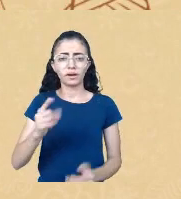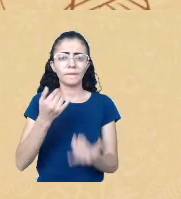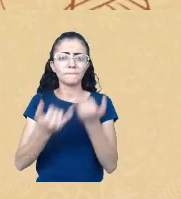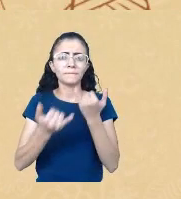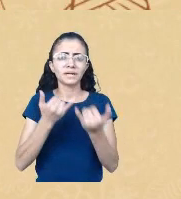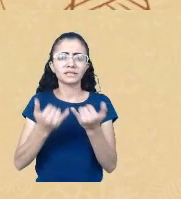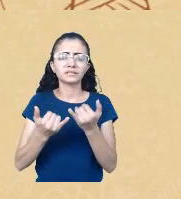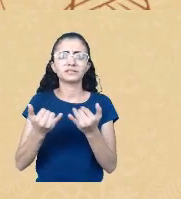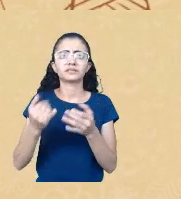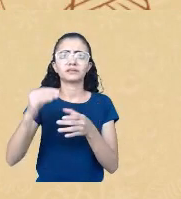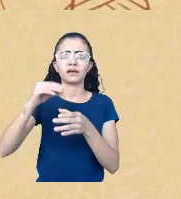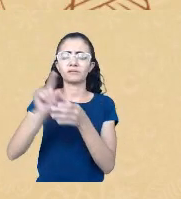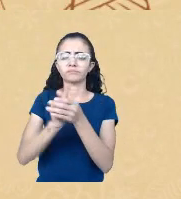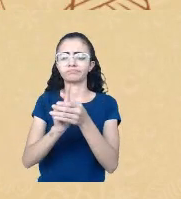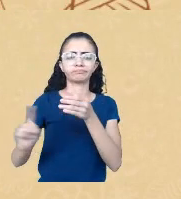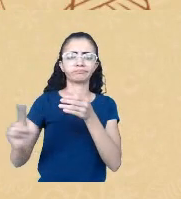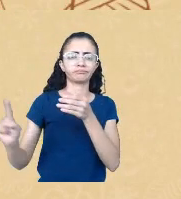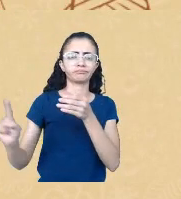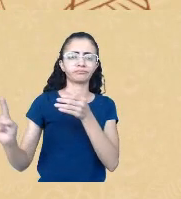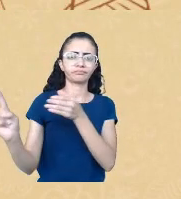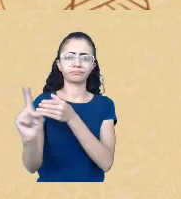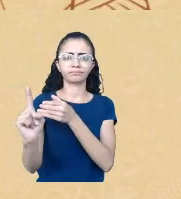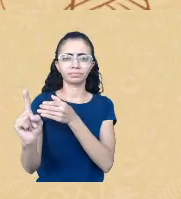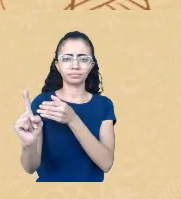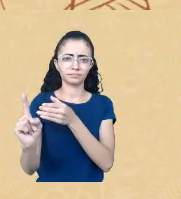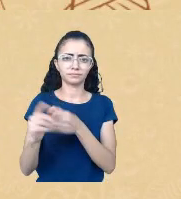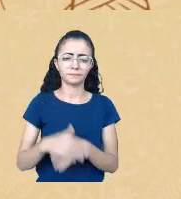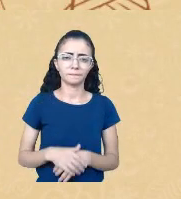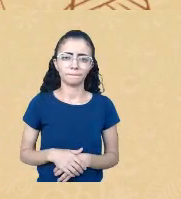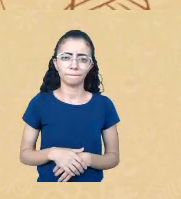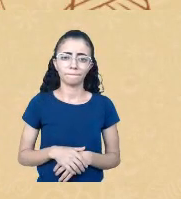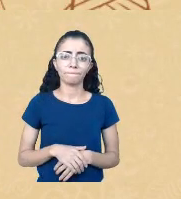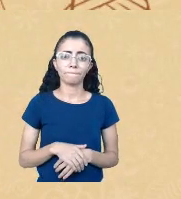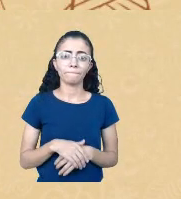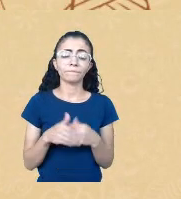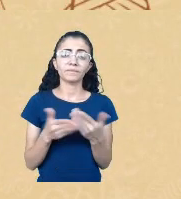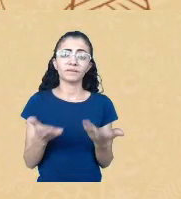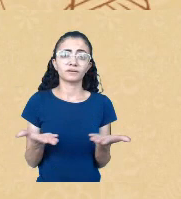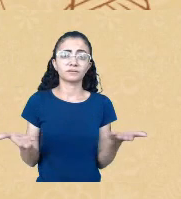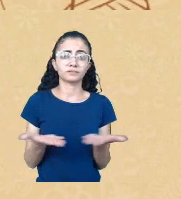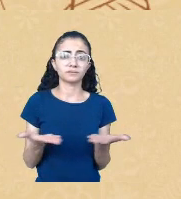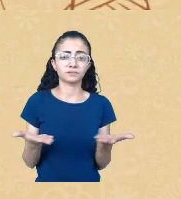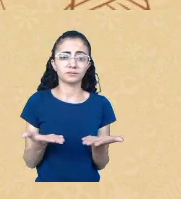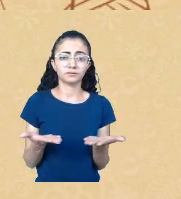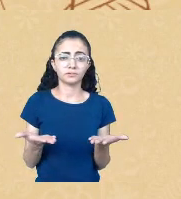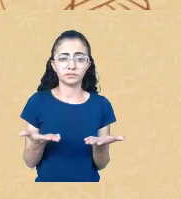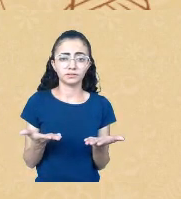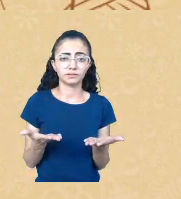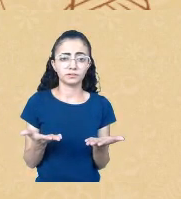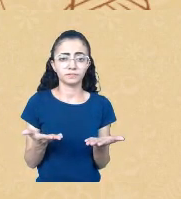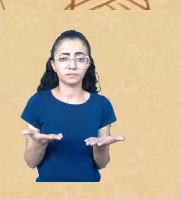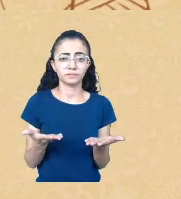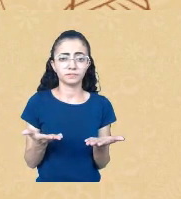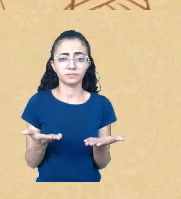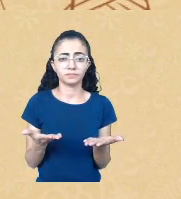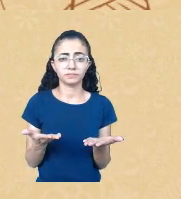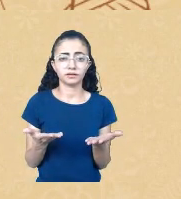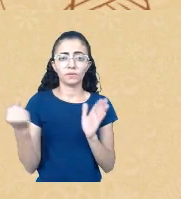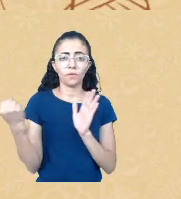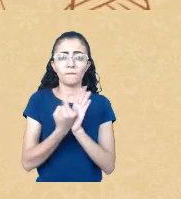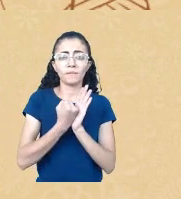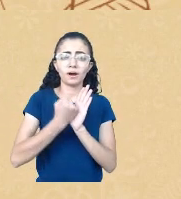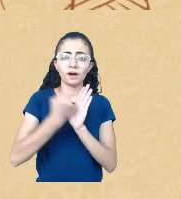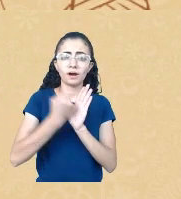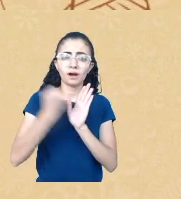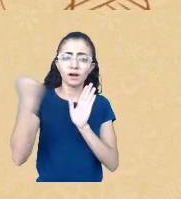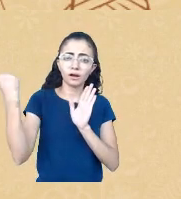a uma ideia de tempo. Então, não à toa, né, agora está no STF o julgamento do marco temporal e o marco temporal é também um